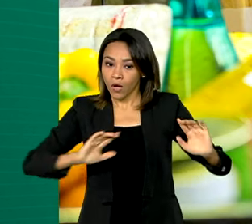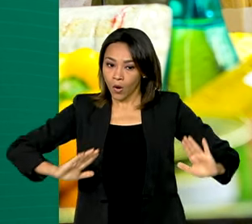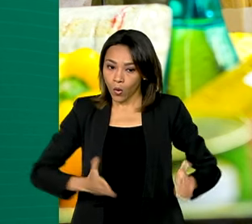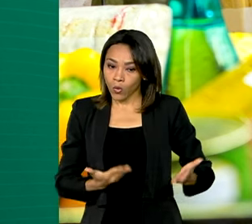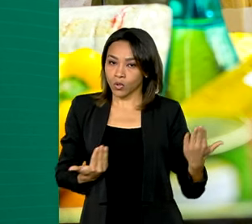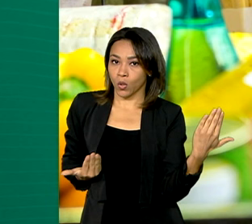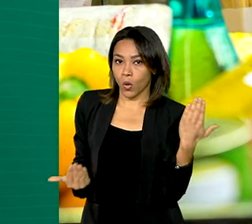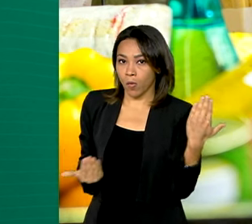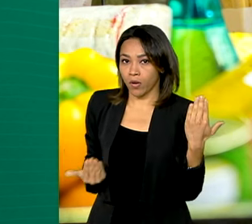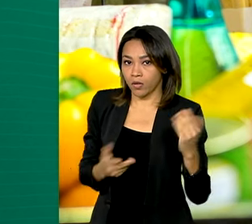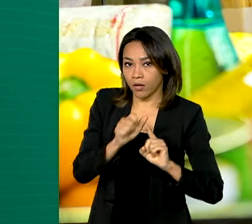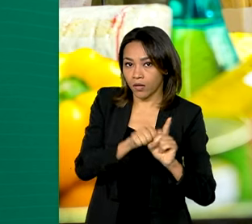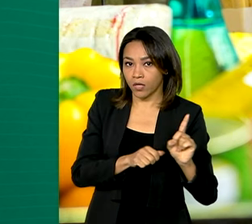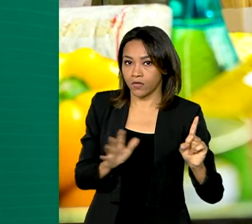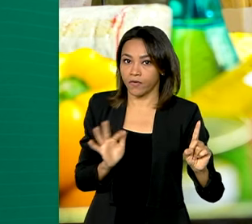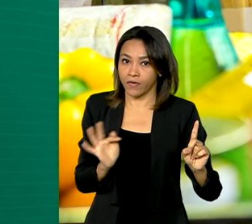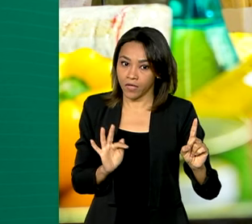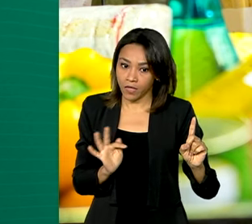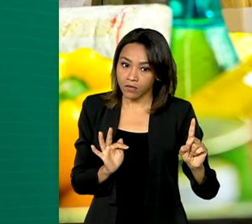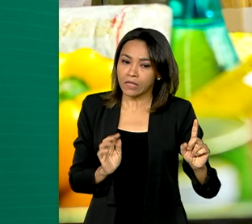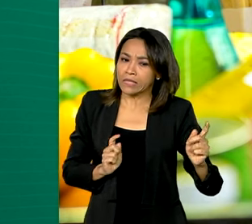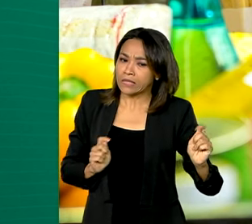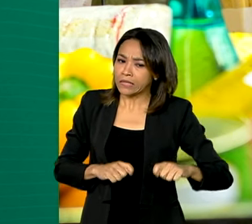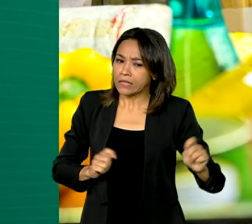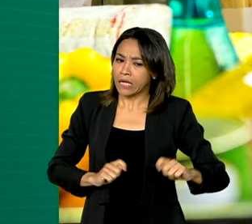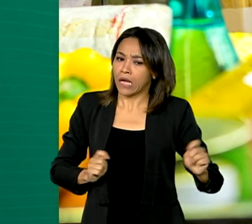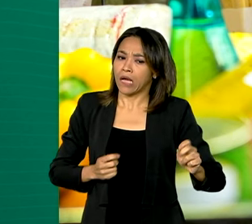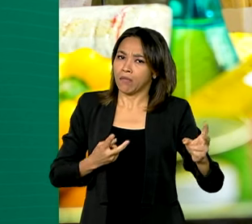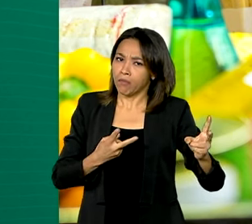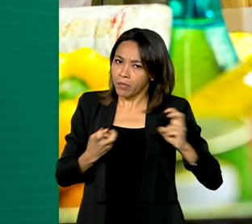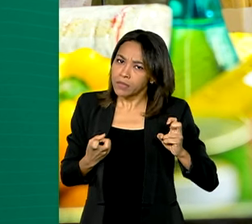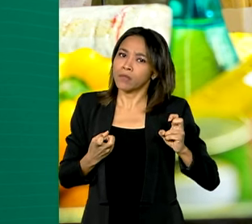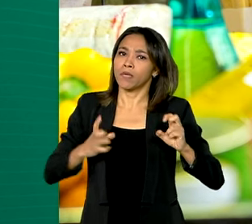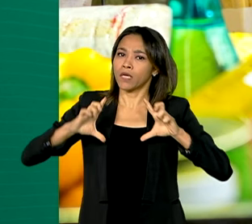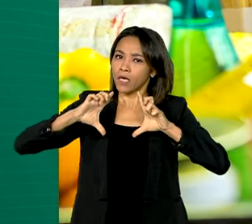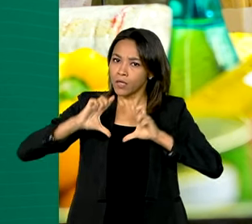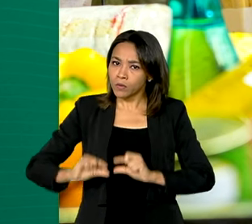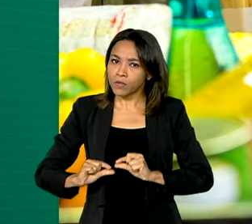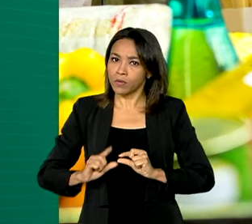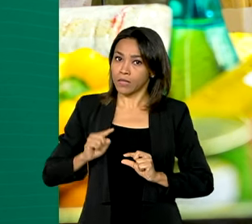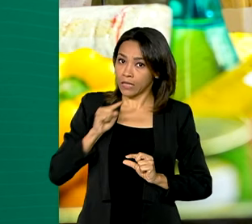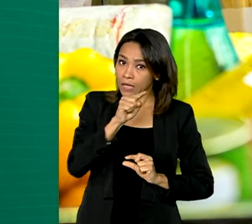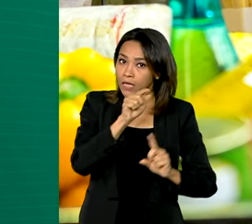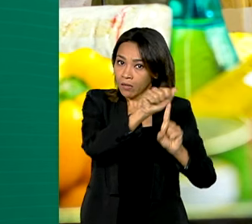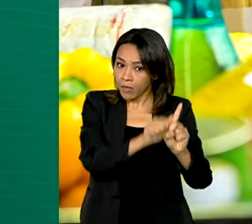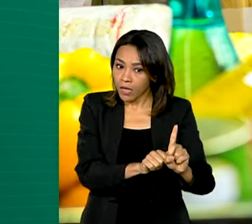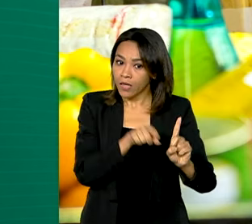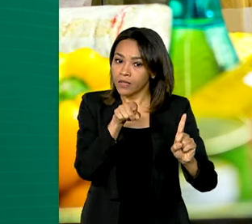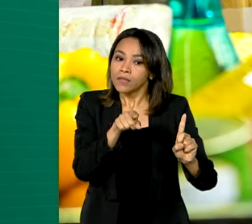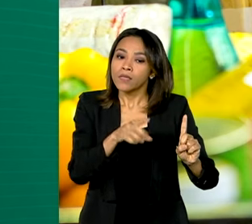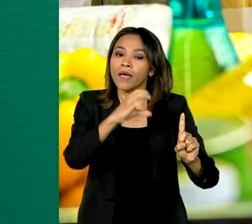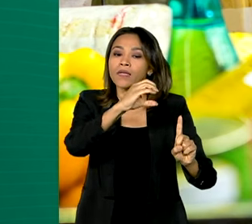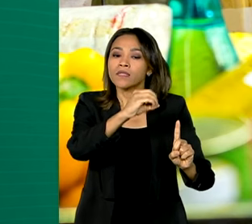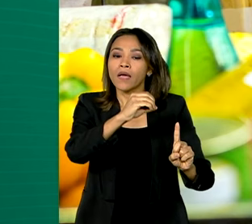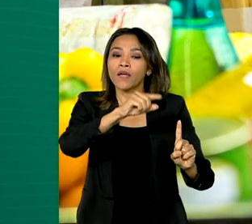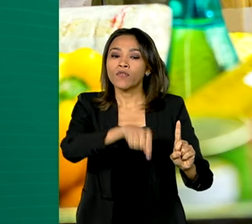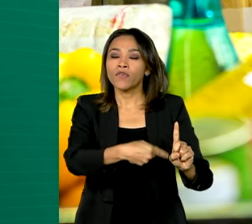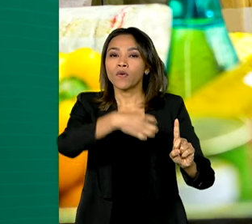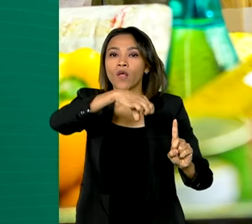com o mês de fevereiro, é visível o viés de queda. Naquele mês, a alta era de 0